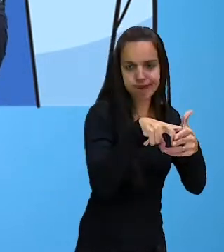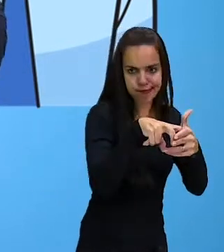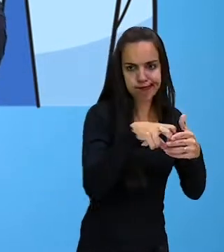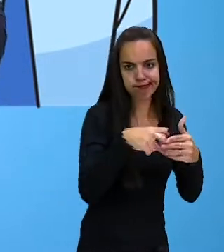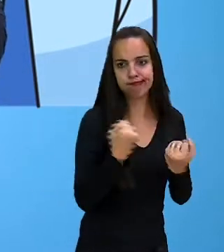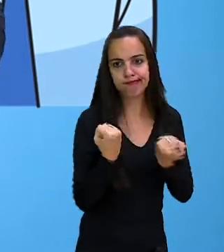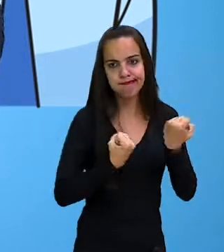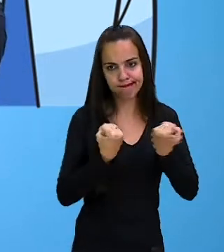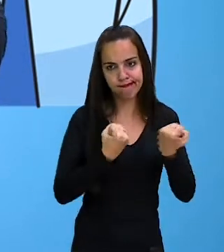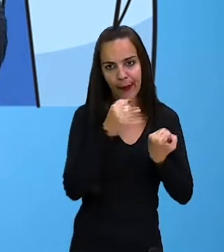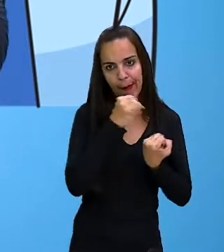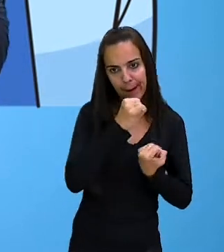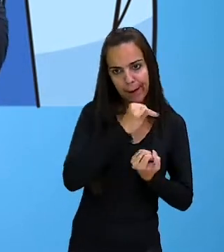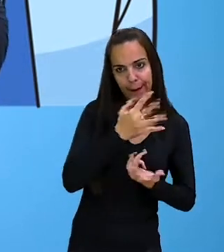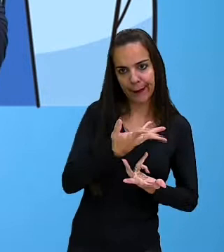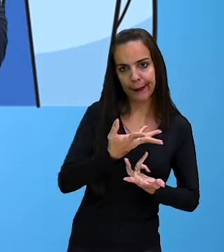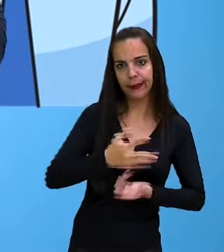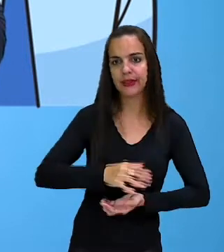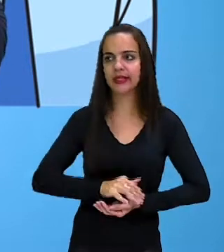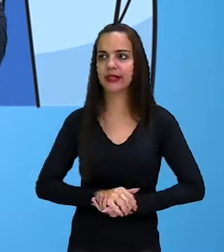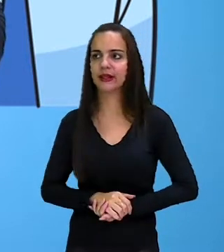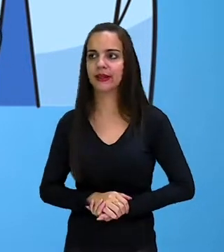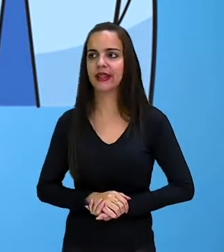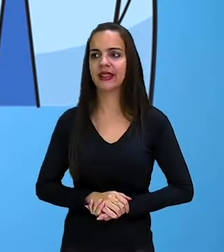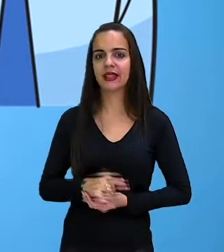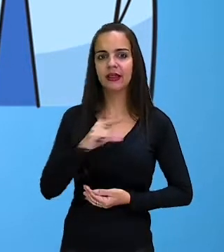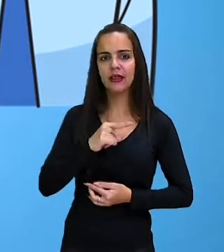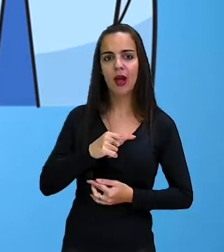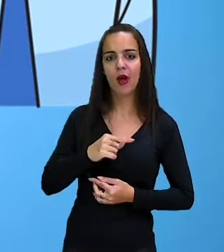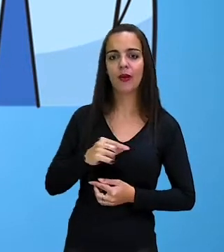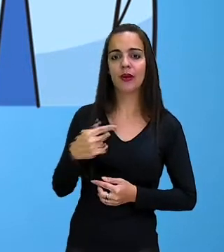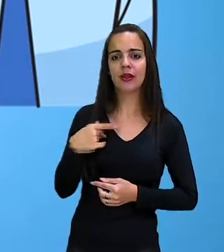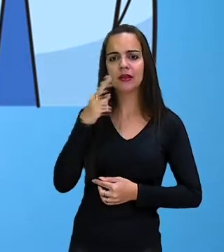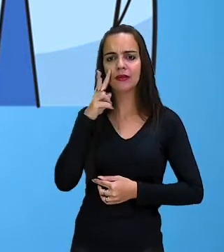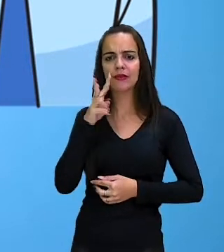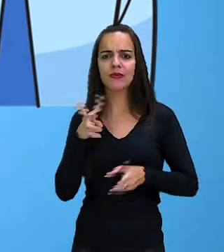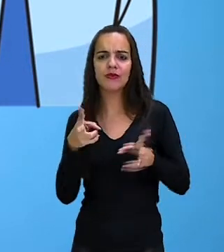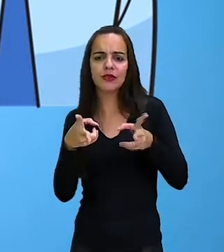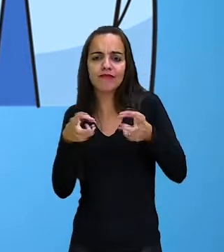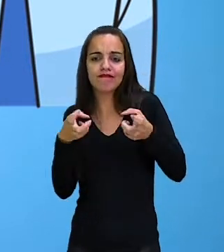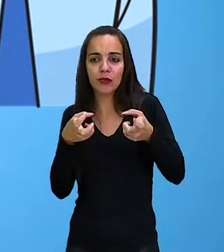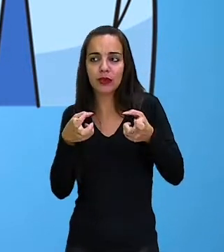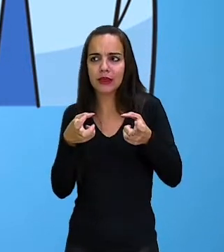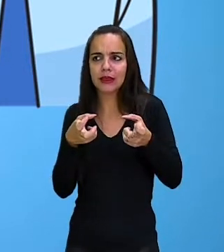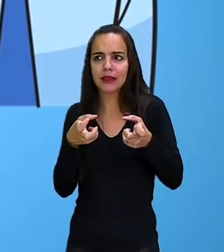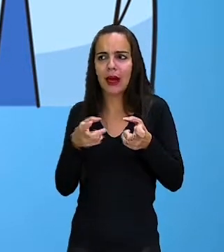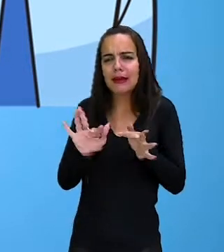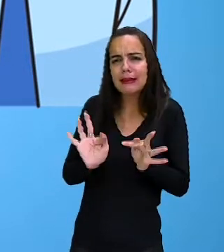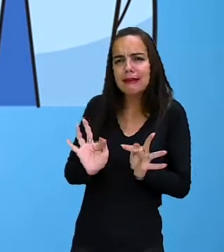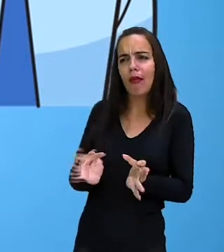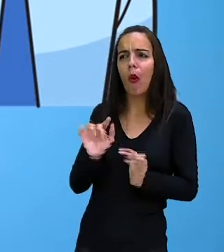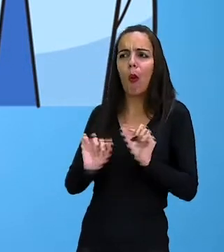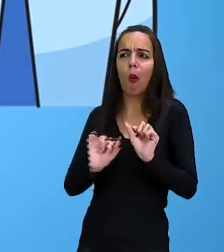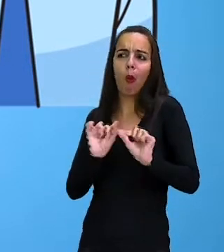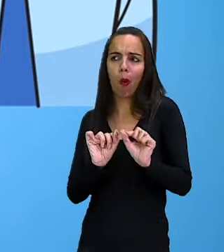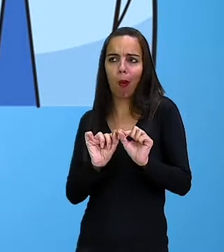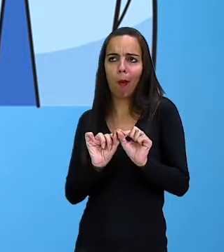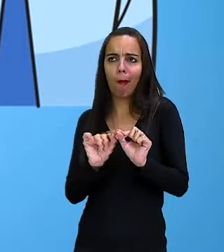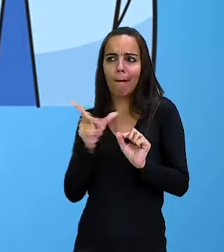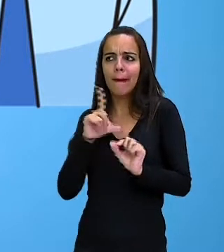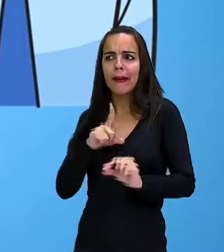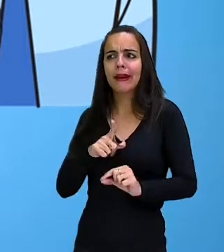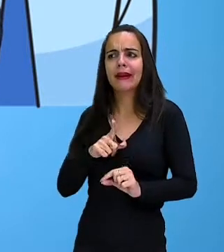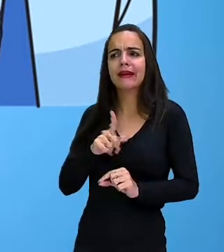Entenderam? Então, should, you would, ele simplesmente faz o que você